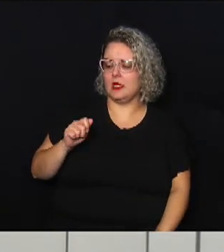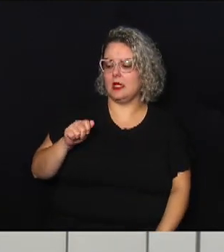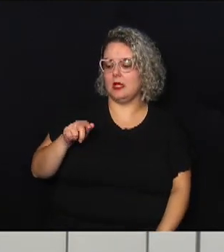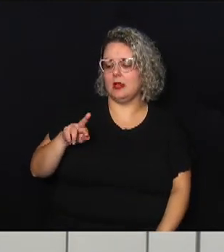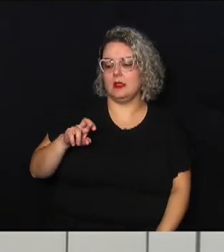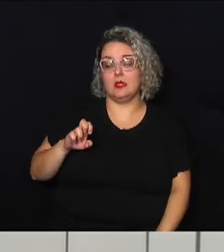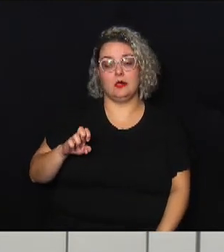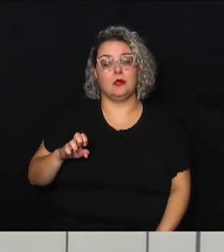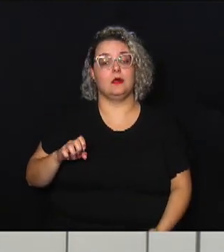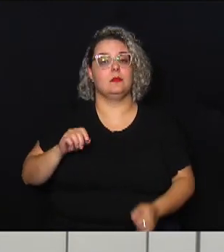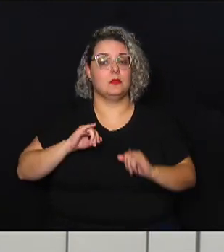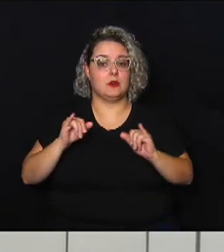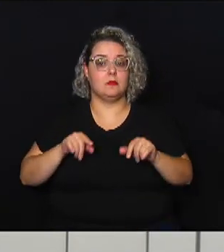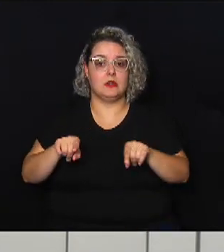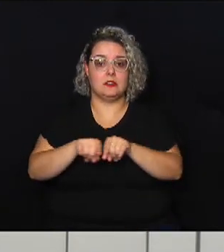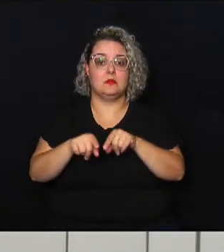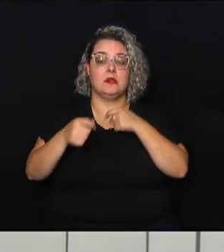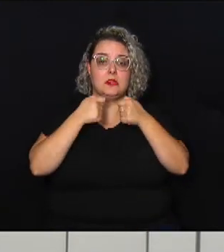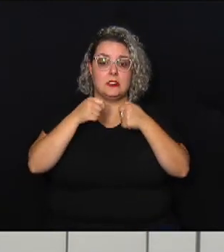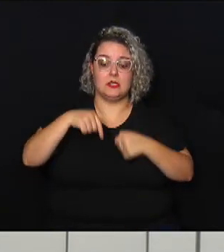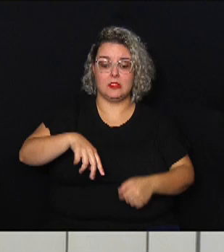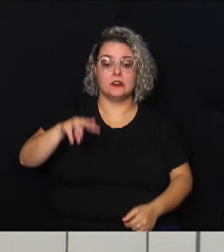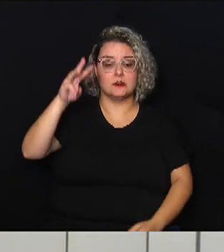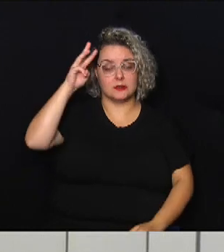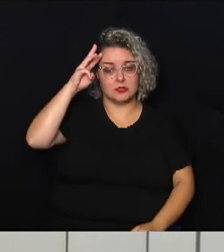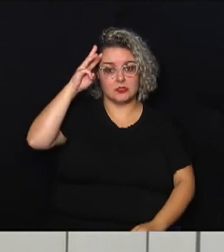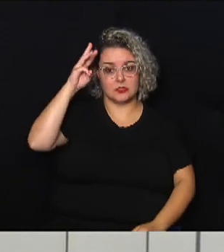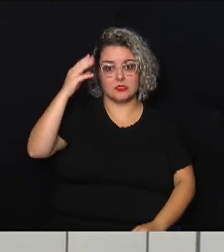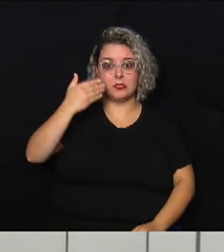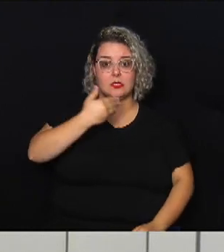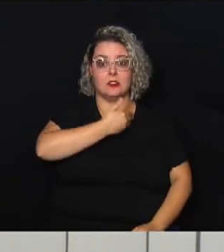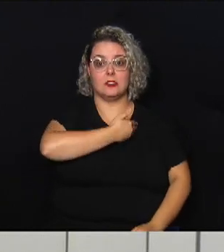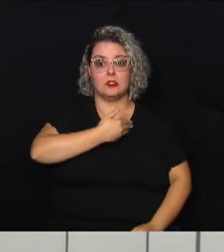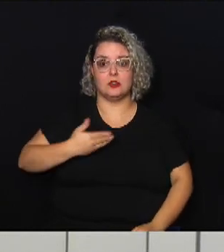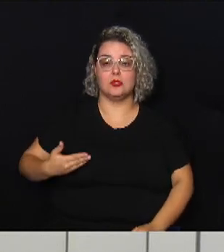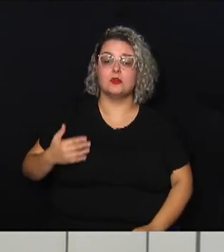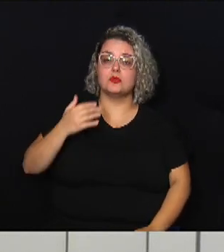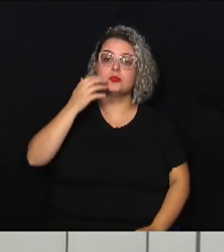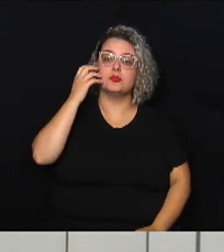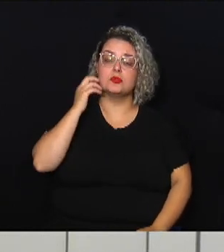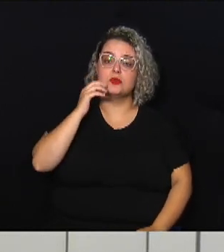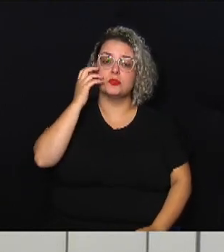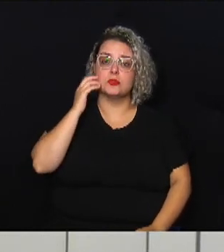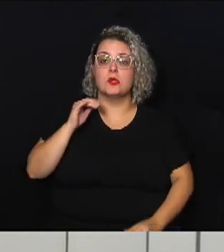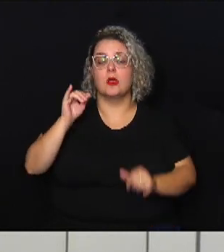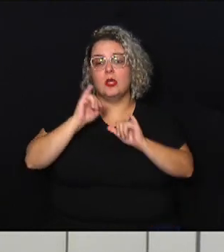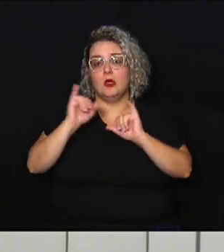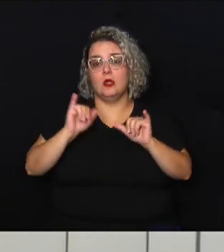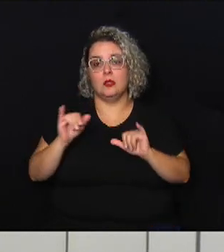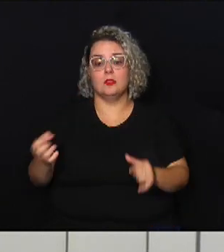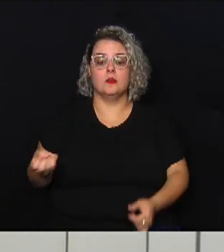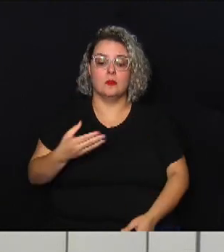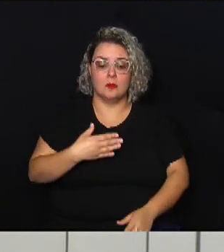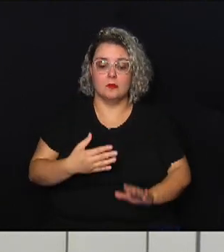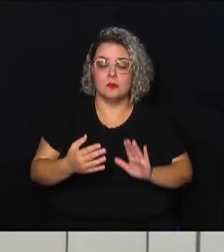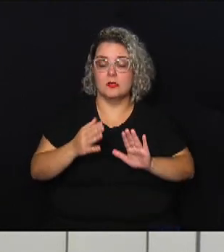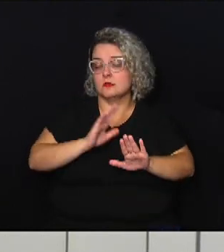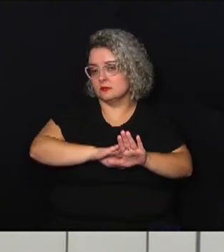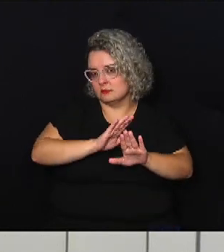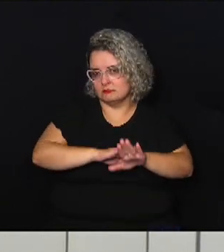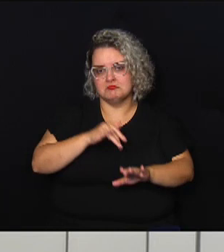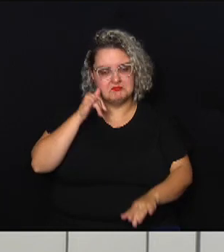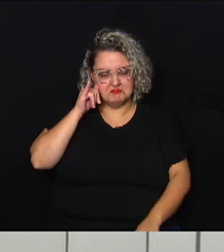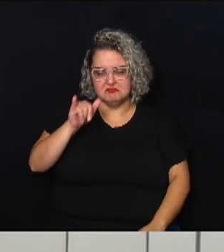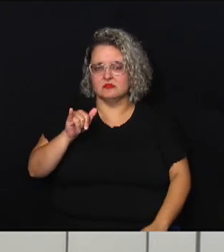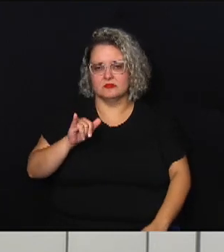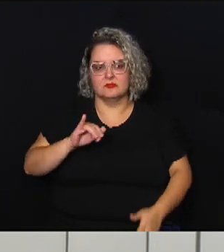em uma entrevista dada nessa terça-feira o governador Tarcísio de Freitas anunciou novas medidas para evitar desastres